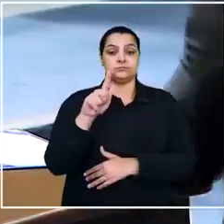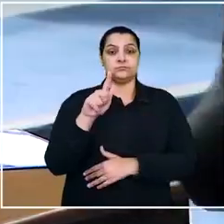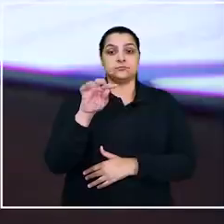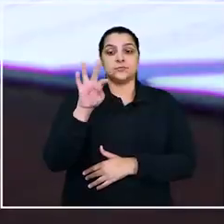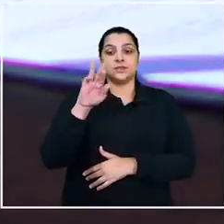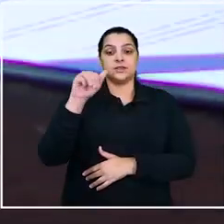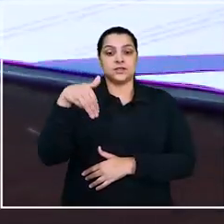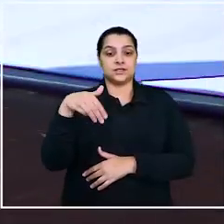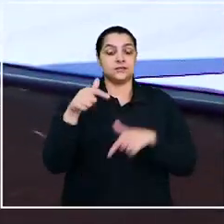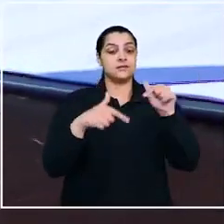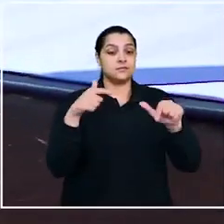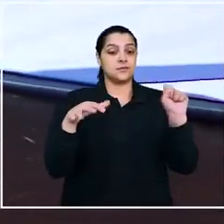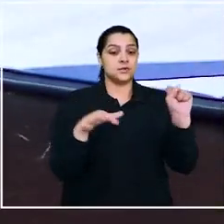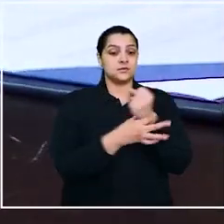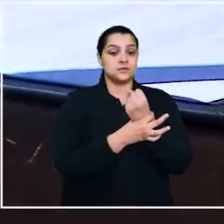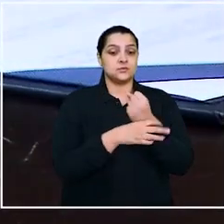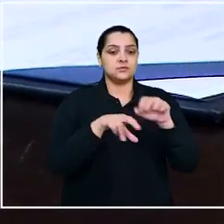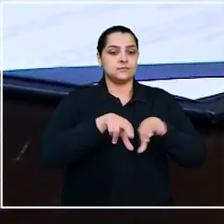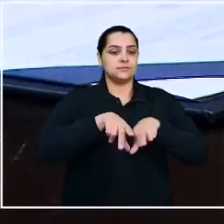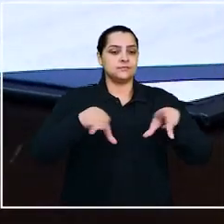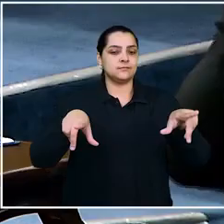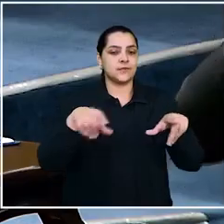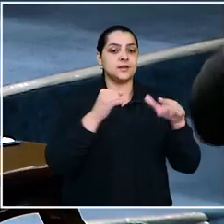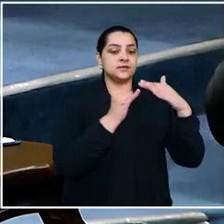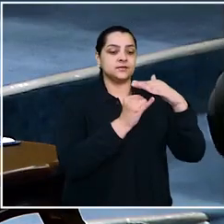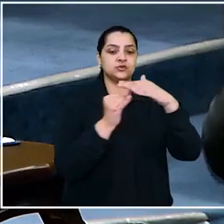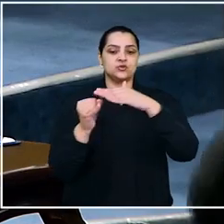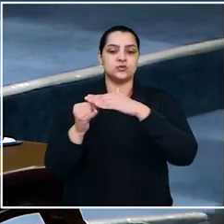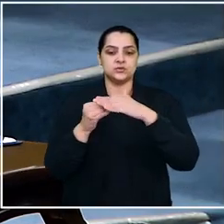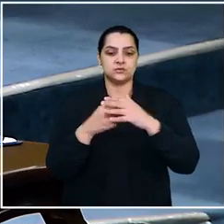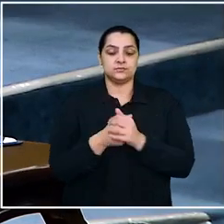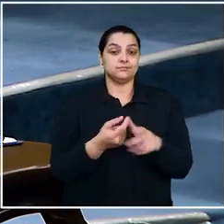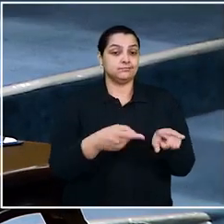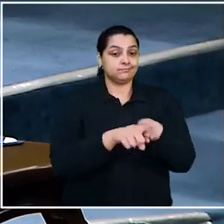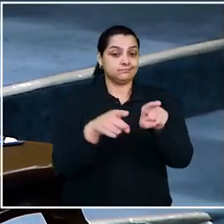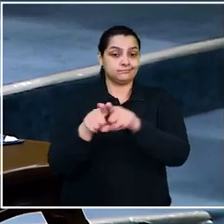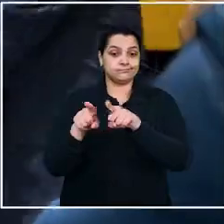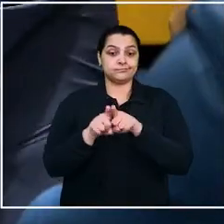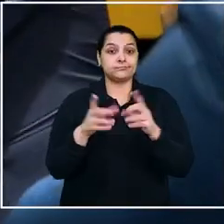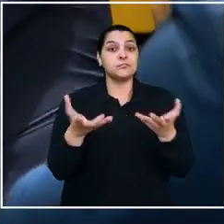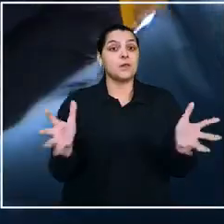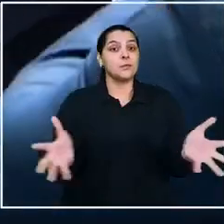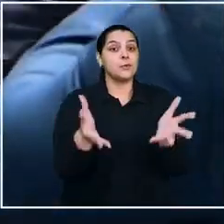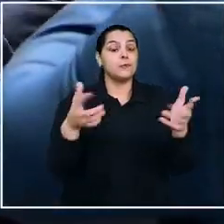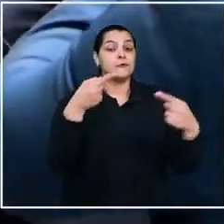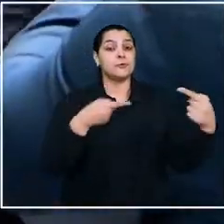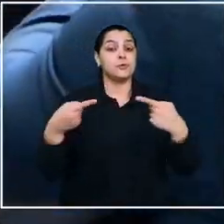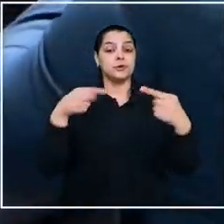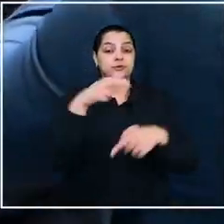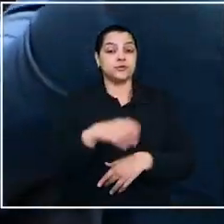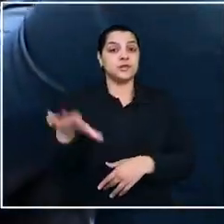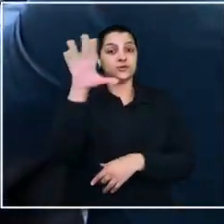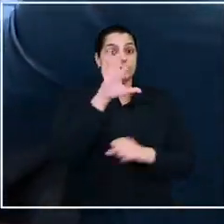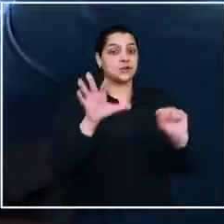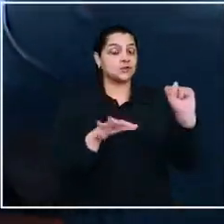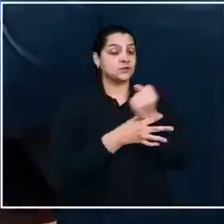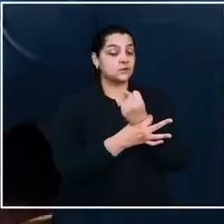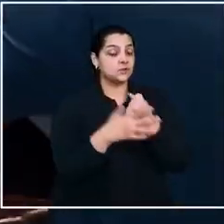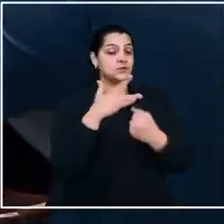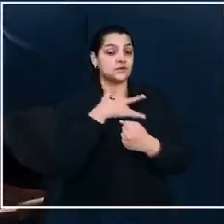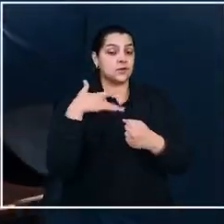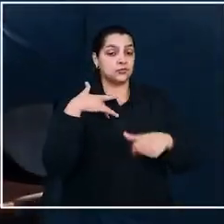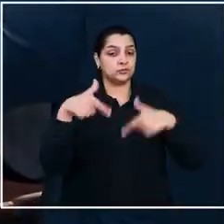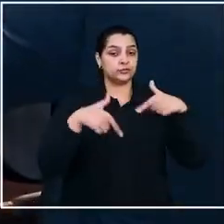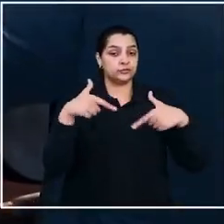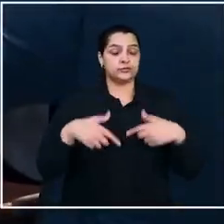Getrim do Programa Trabalho Seguro com diversas instituições. A parceria busca promover a política nacional de segurança